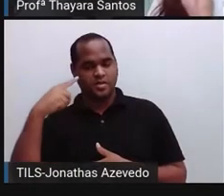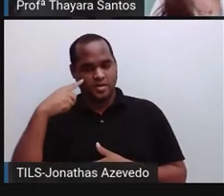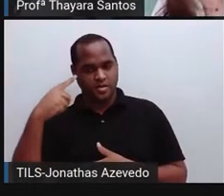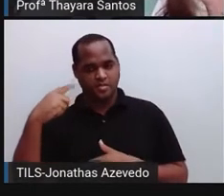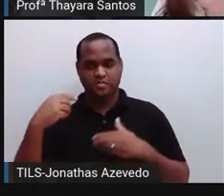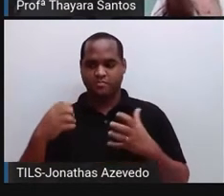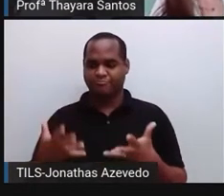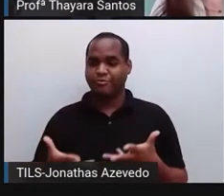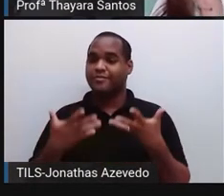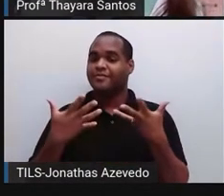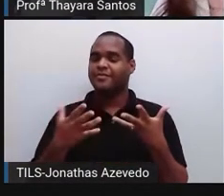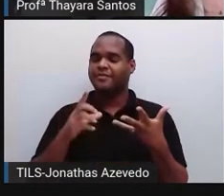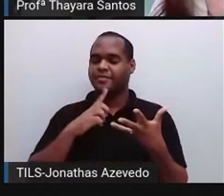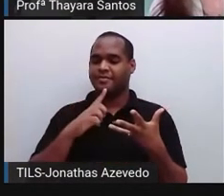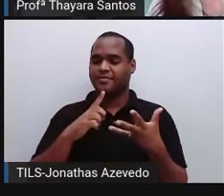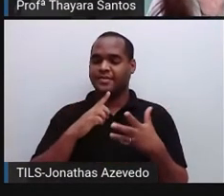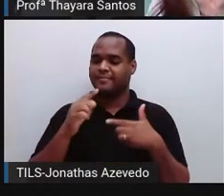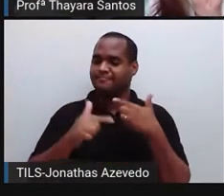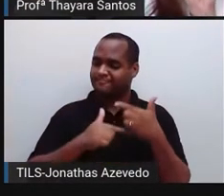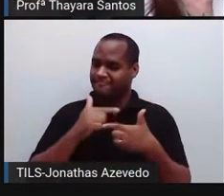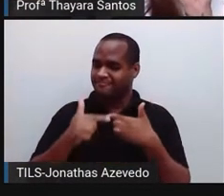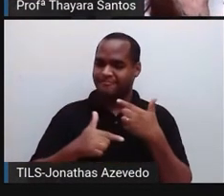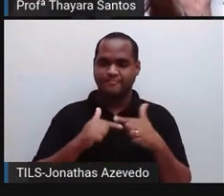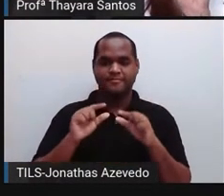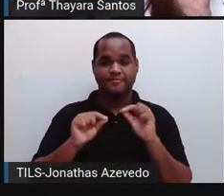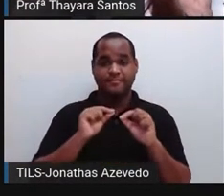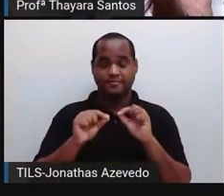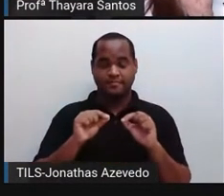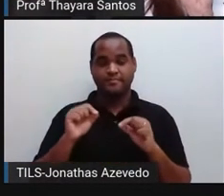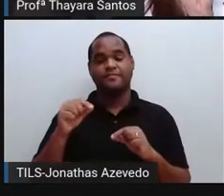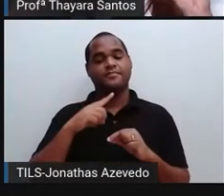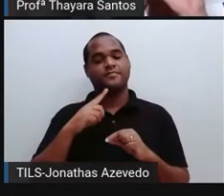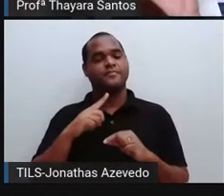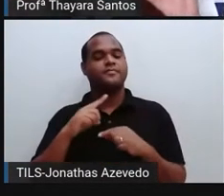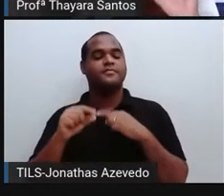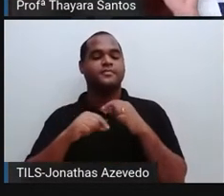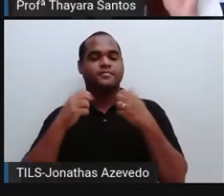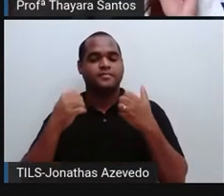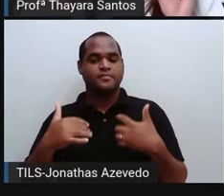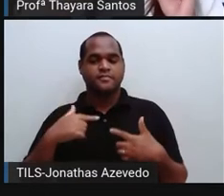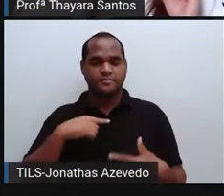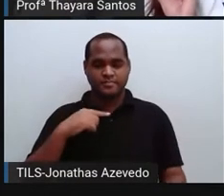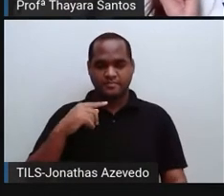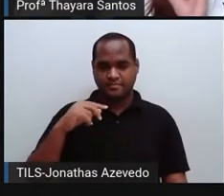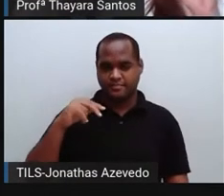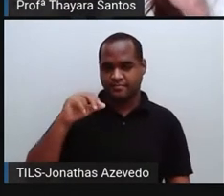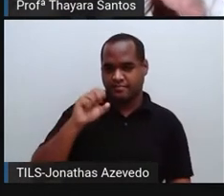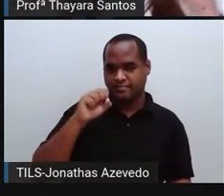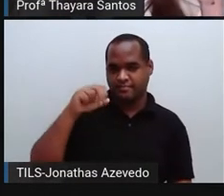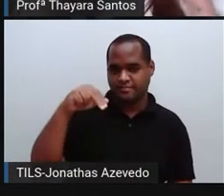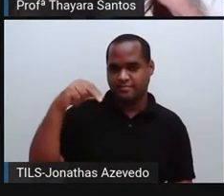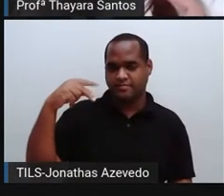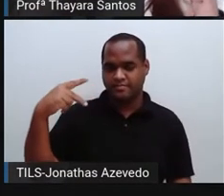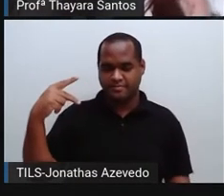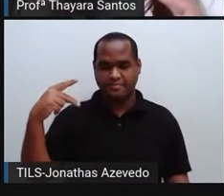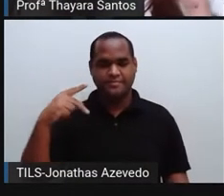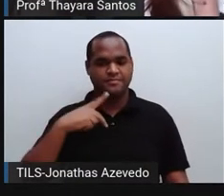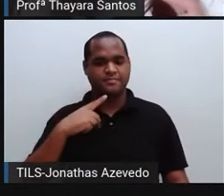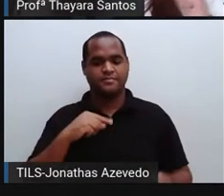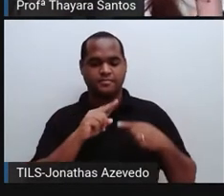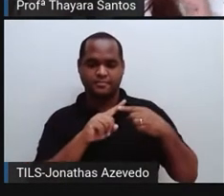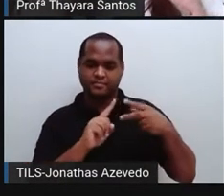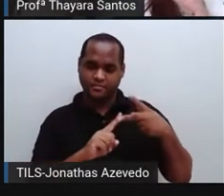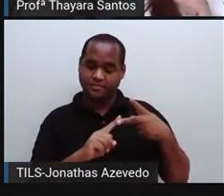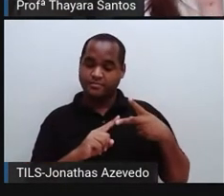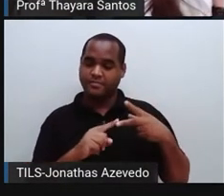estimula uma ação, o sistema nervoso parasimpático, ele vai lá e bloqueia aquela ação. Então, os dois aí estão sempre